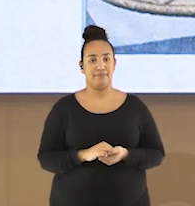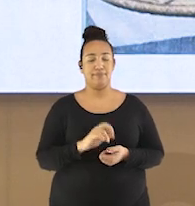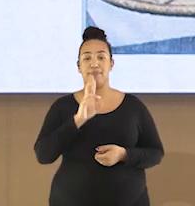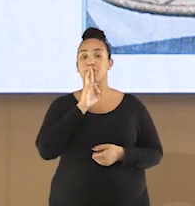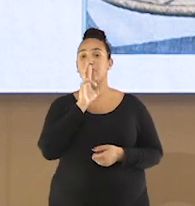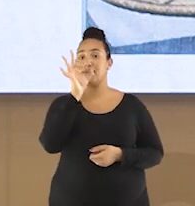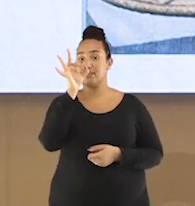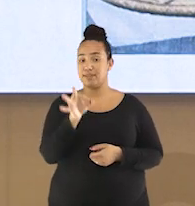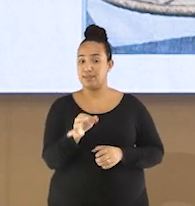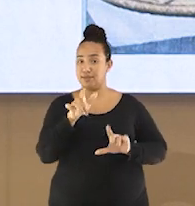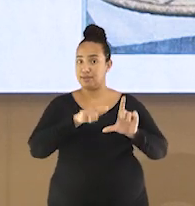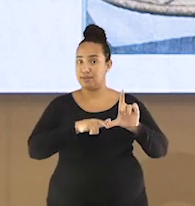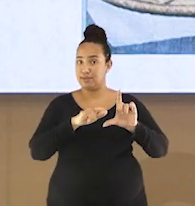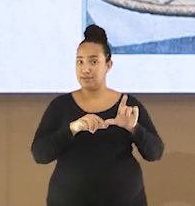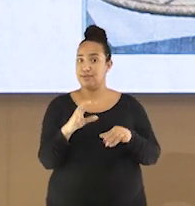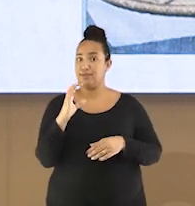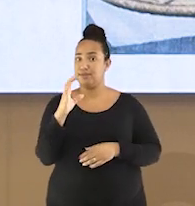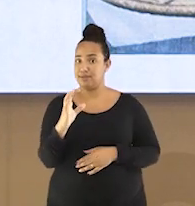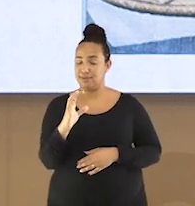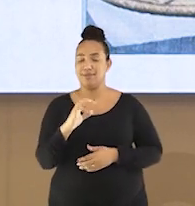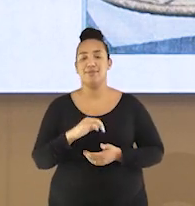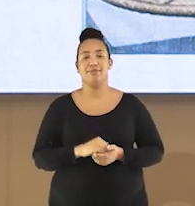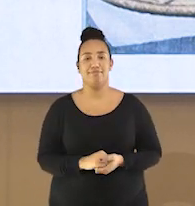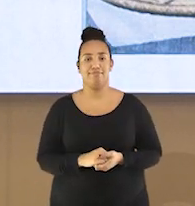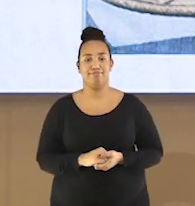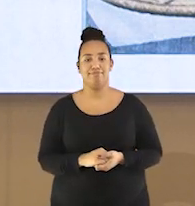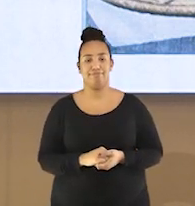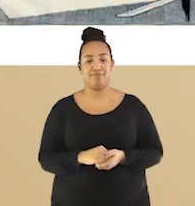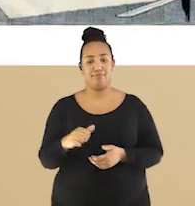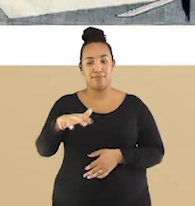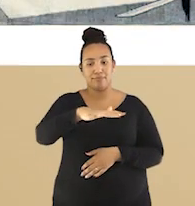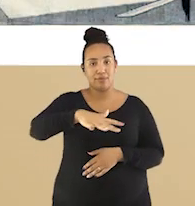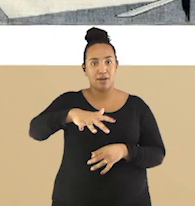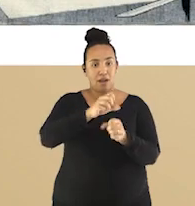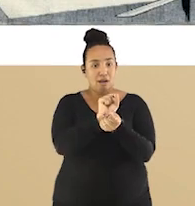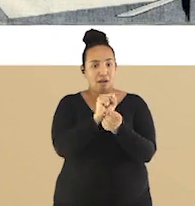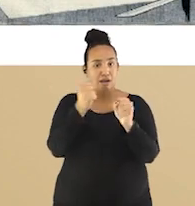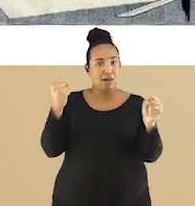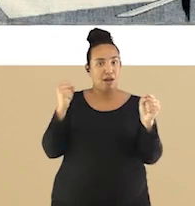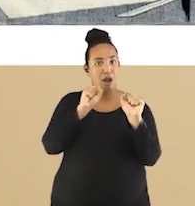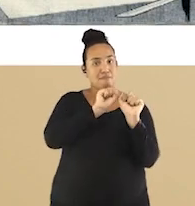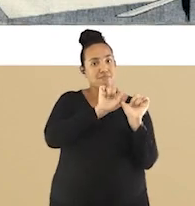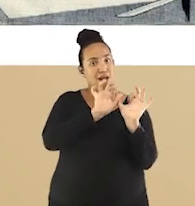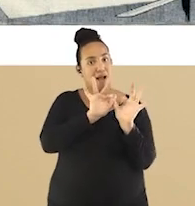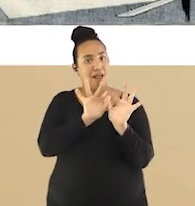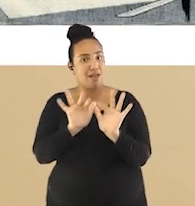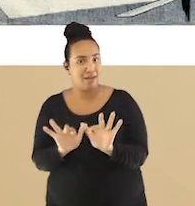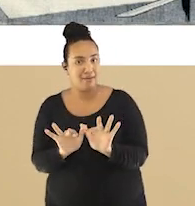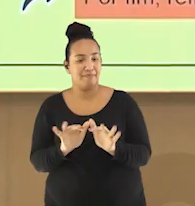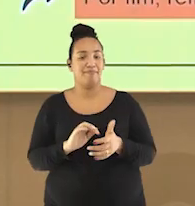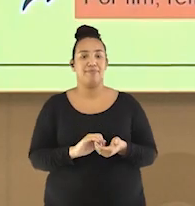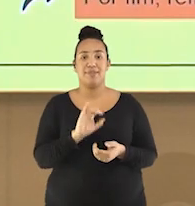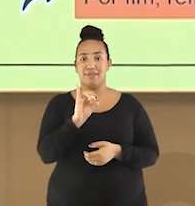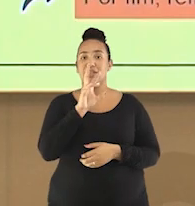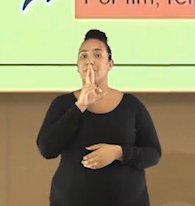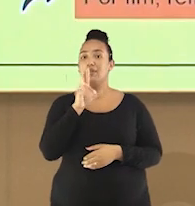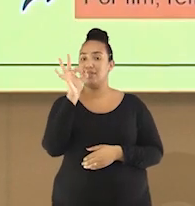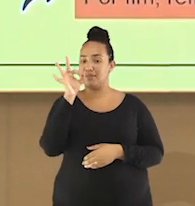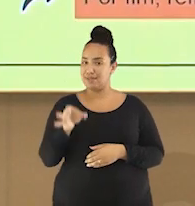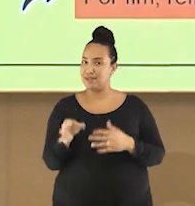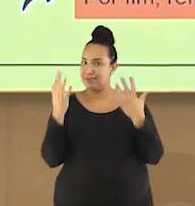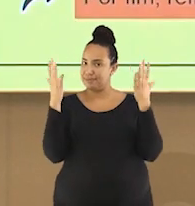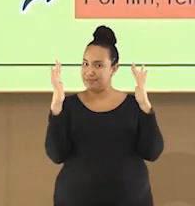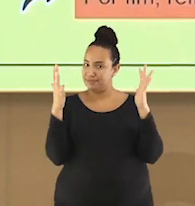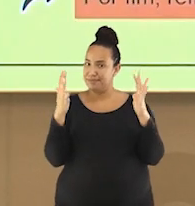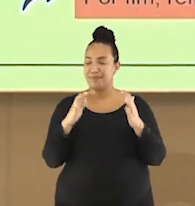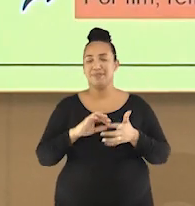C, é a política de expansão e domínio territorial. Parabéns se você acertou. Pessoal,